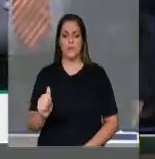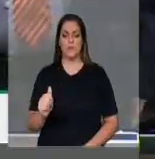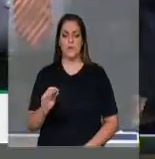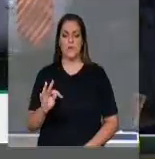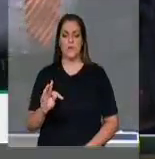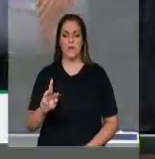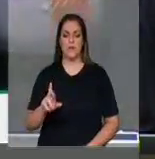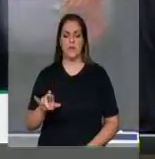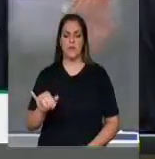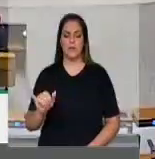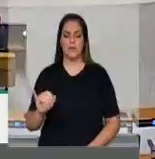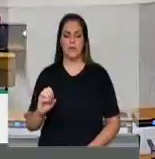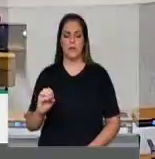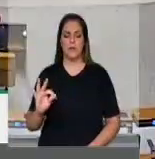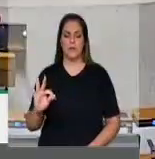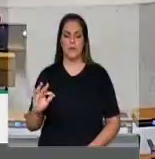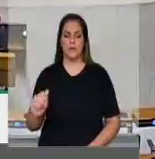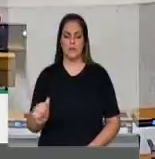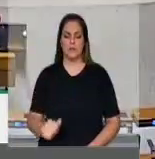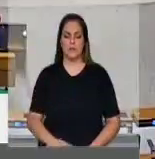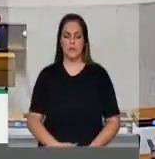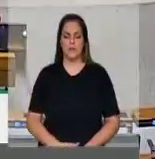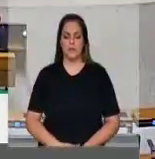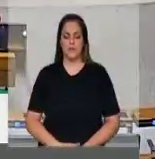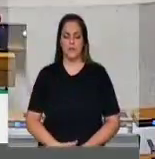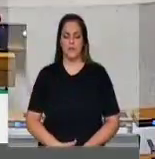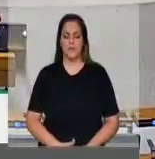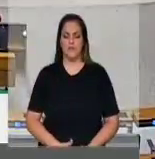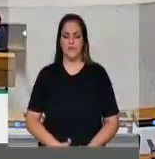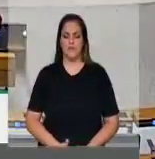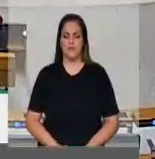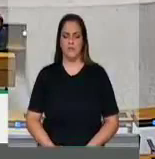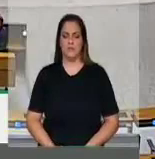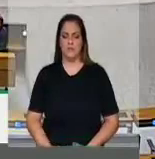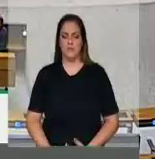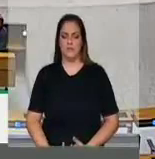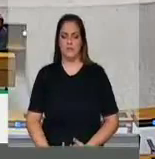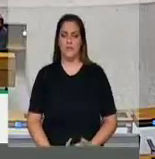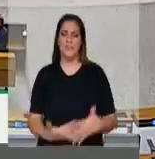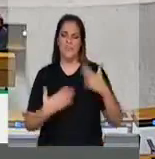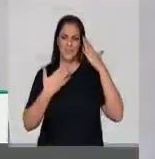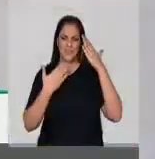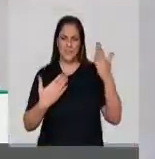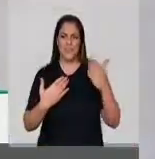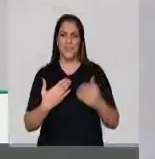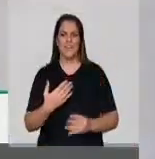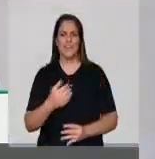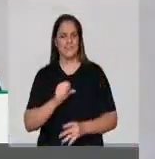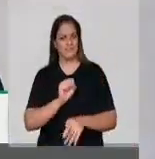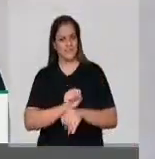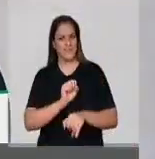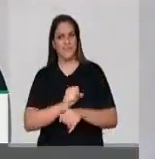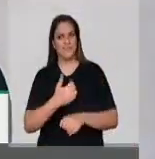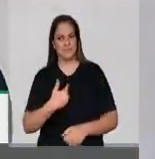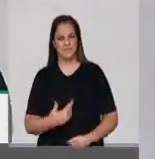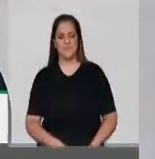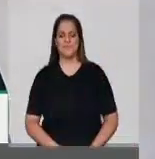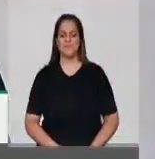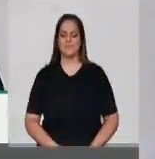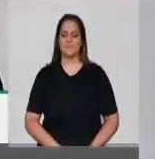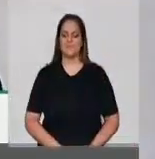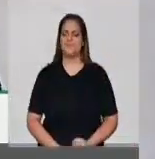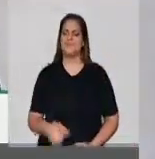Eu agradeço a nossa japonesa que está na tribuna para dizer, presidente, que fico muito feliz em ver o secretário de